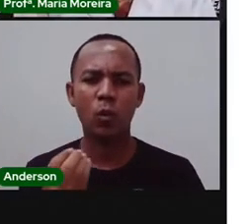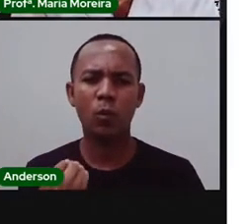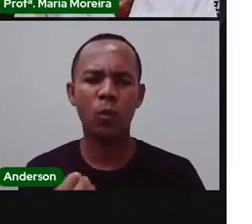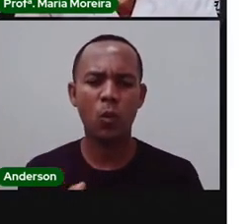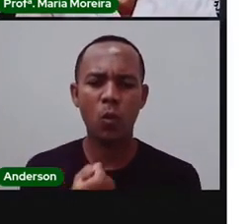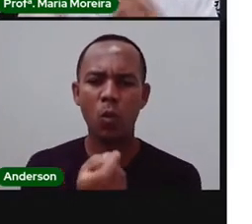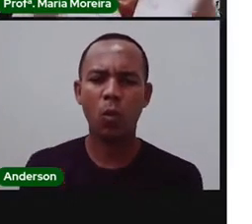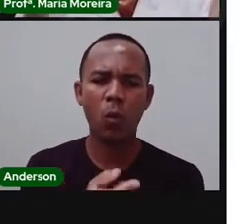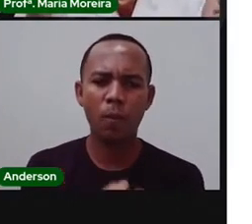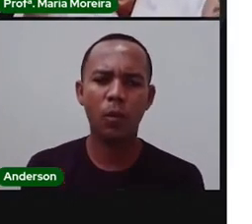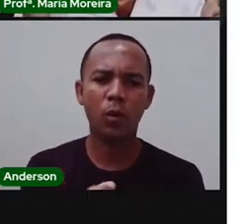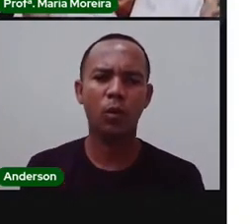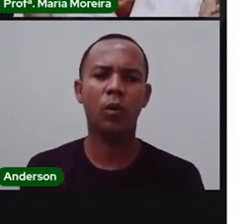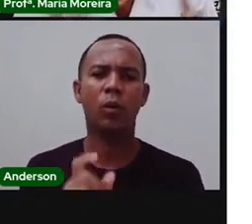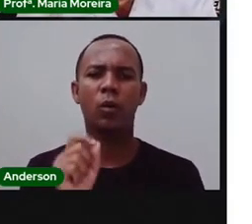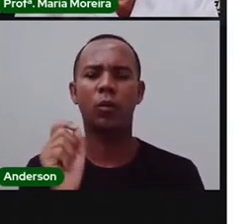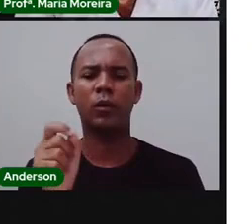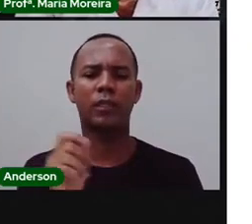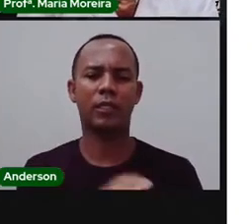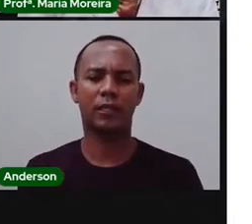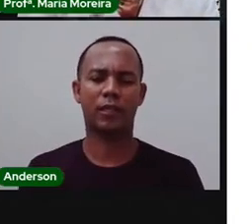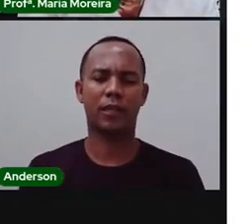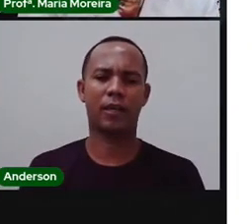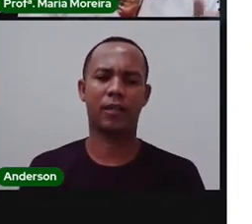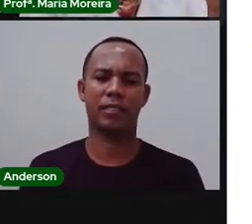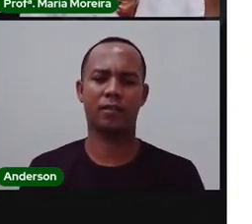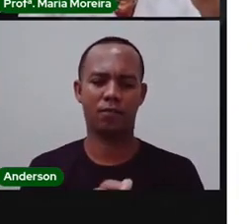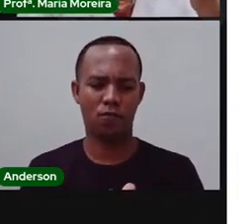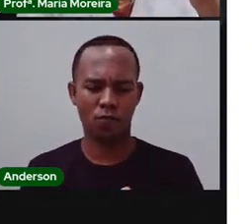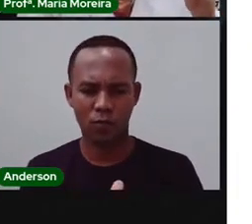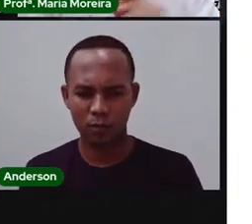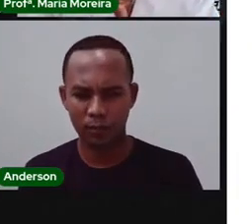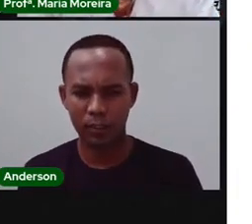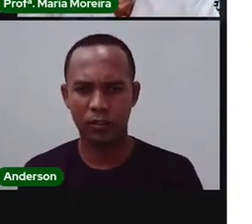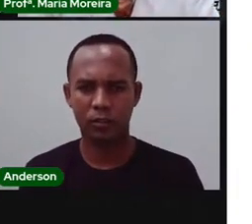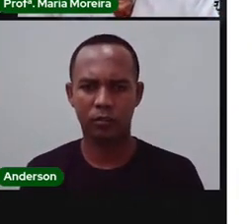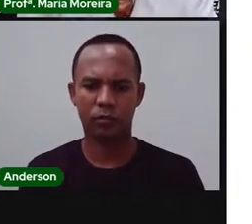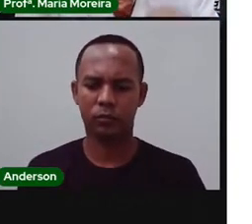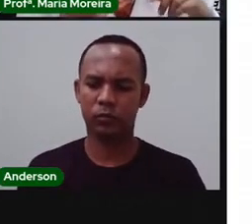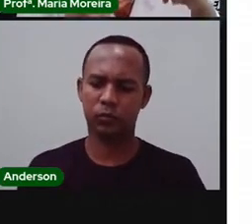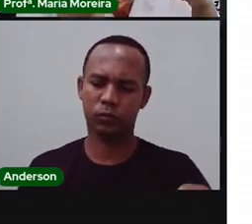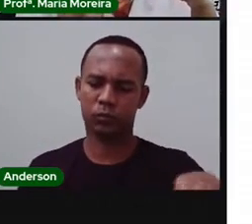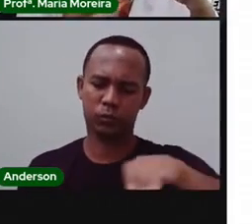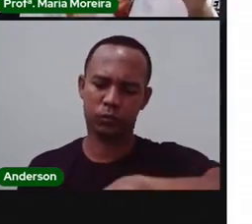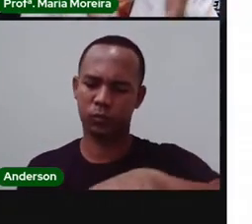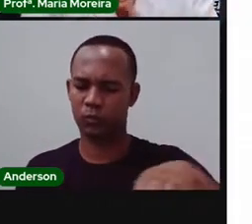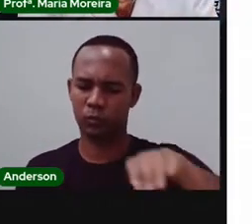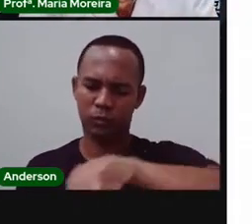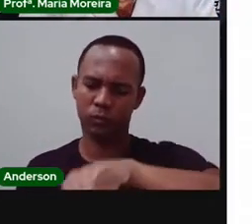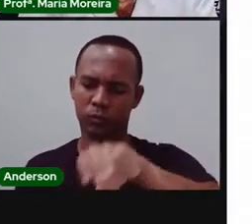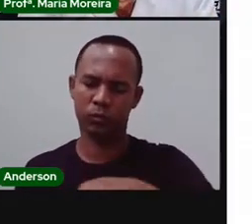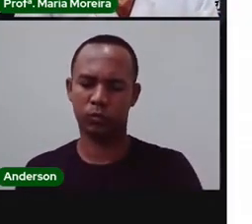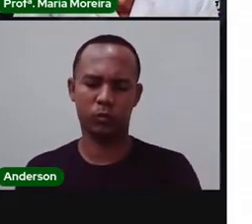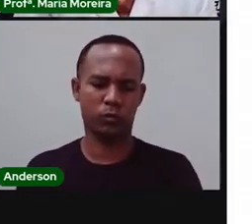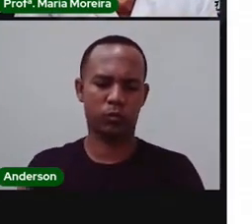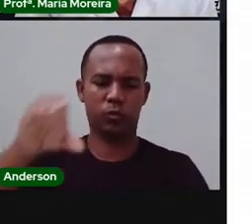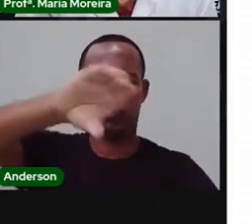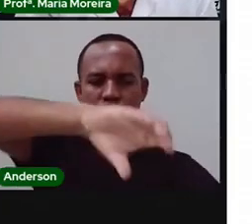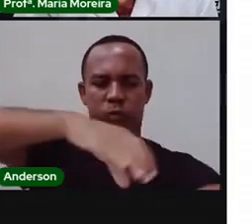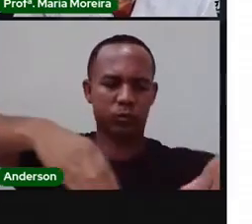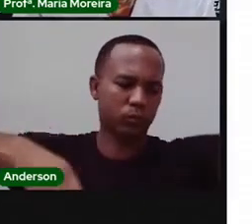comprou um amendoim na rua, né? E que ele foi medido no litro, naquela latinha de alumínio.